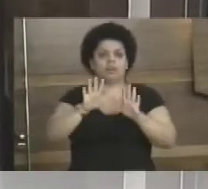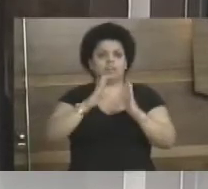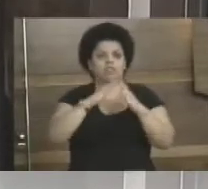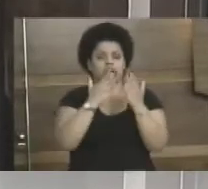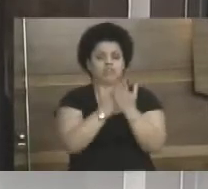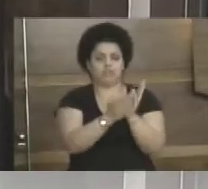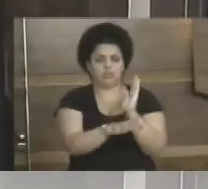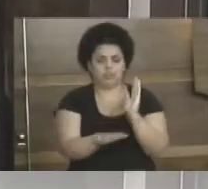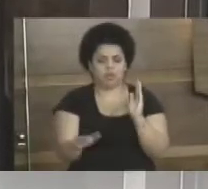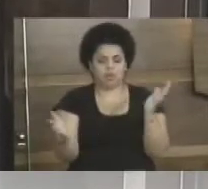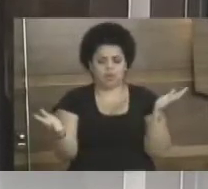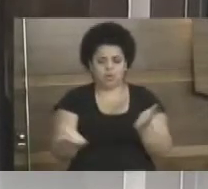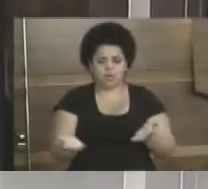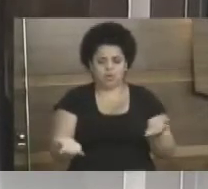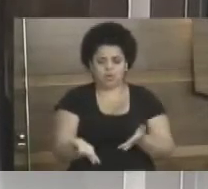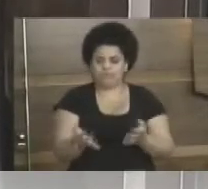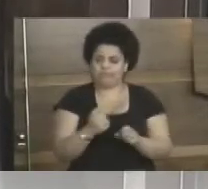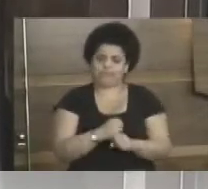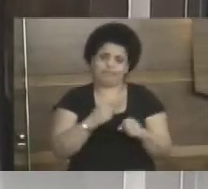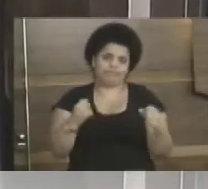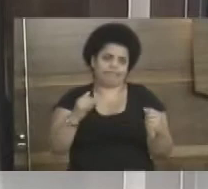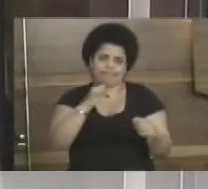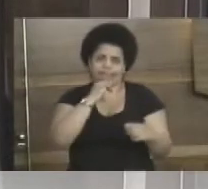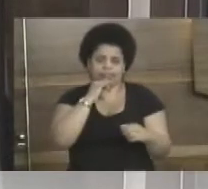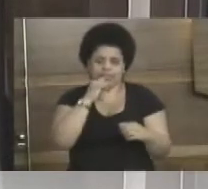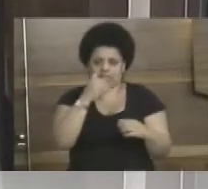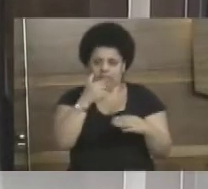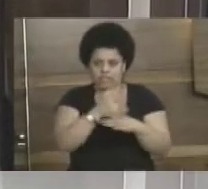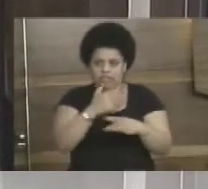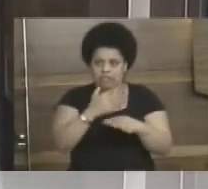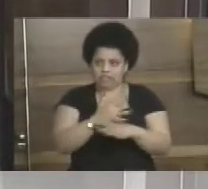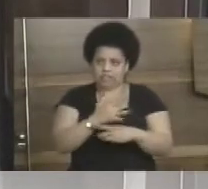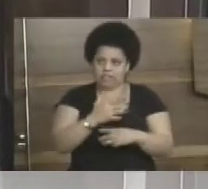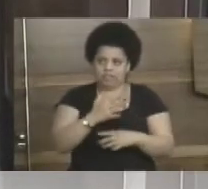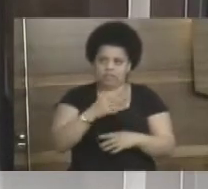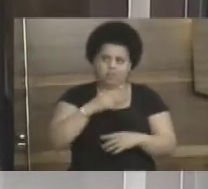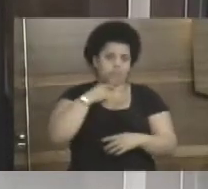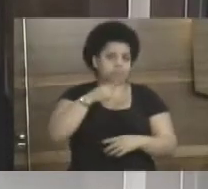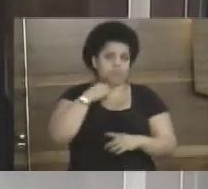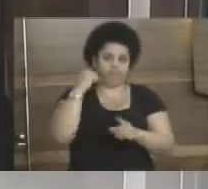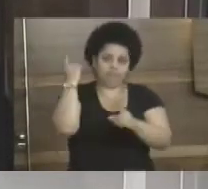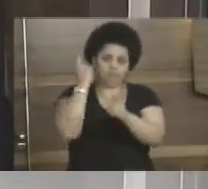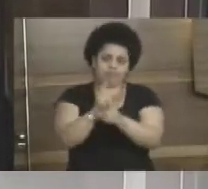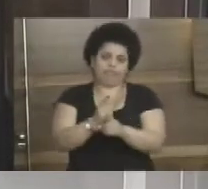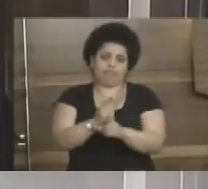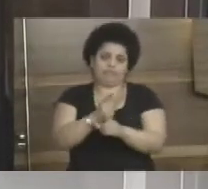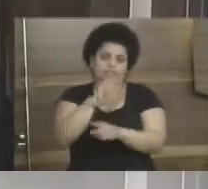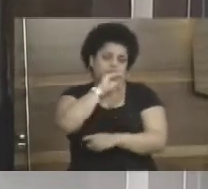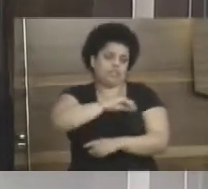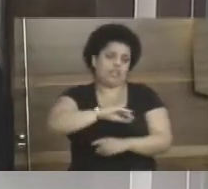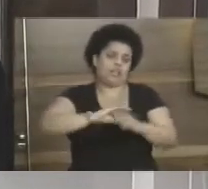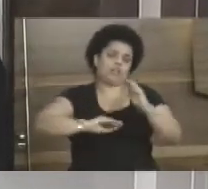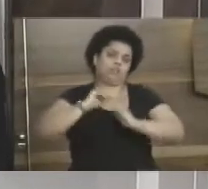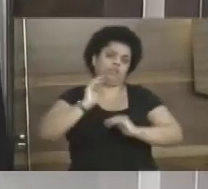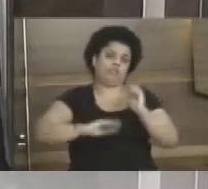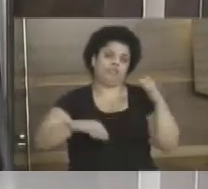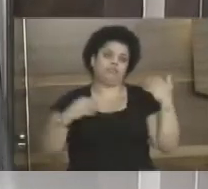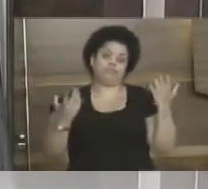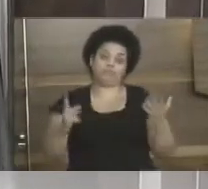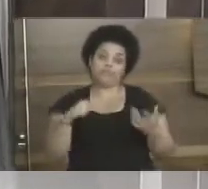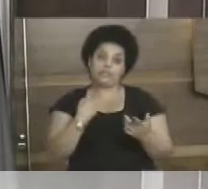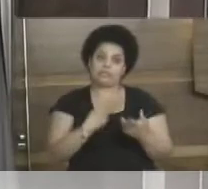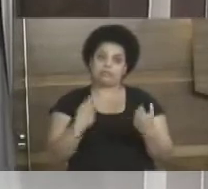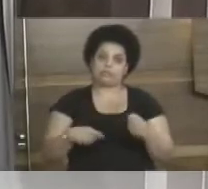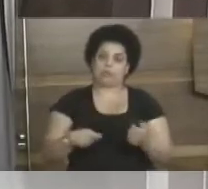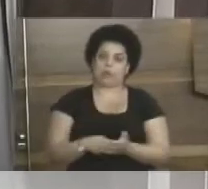creches que aí estão, hoje, infelizmente, o município está encontrando dificuldade para pagar os profissionais. e nós